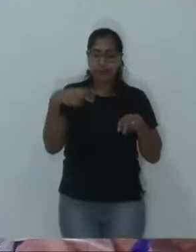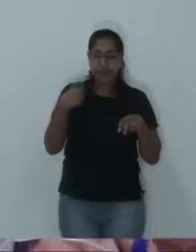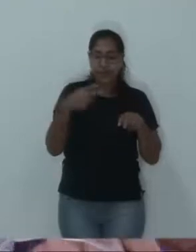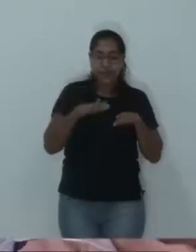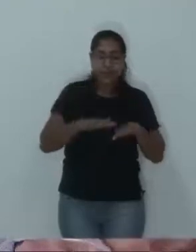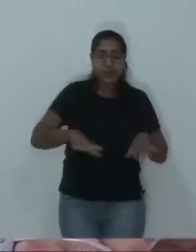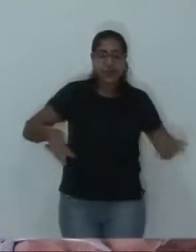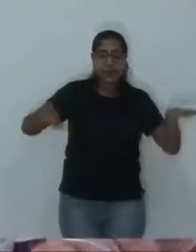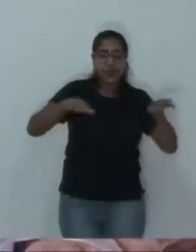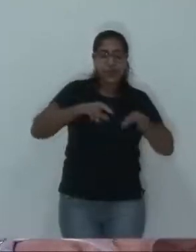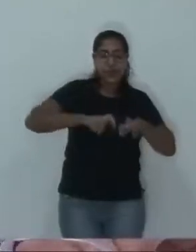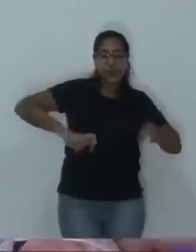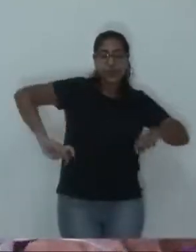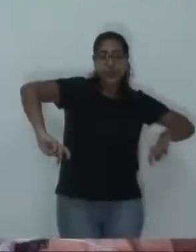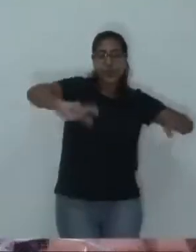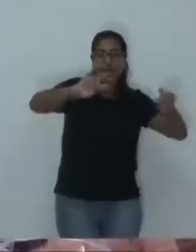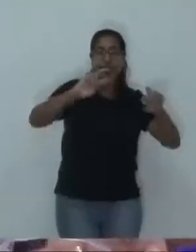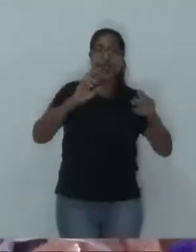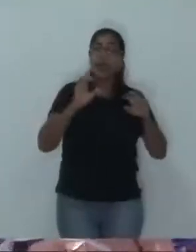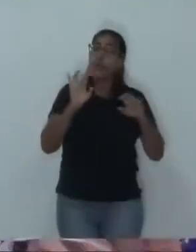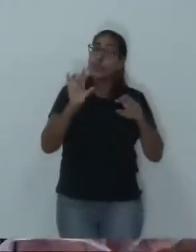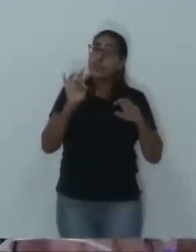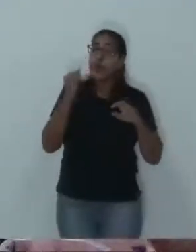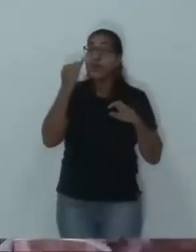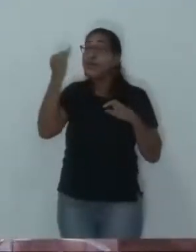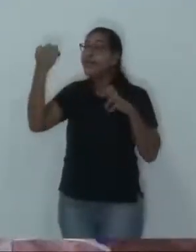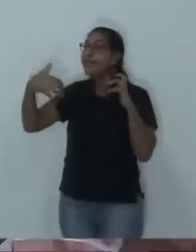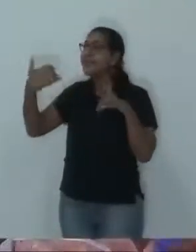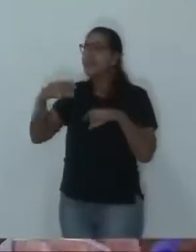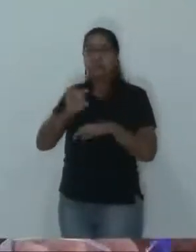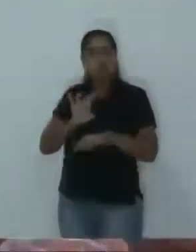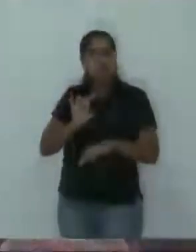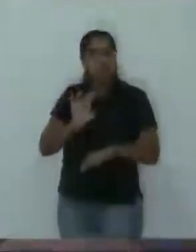Aqui é outra coisa, aqui é discussão de ideias, vereador. Obrigado, presidente.